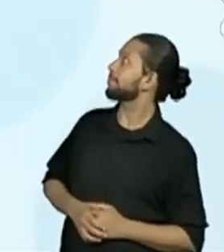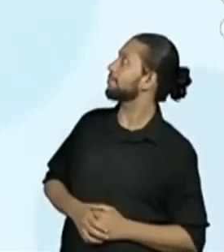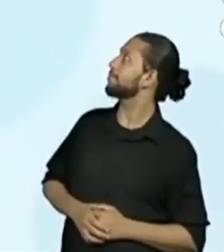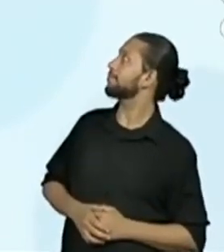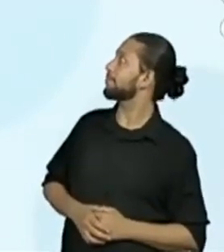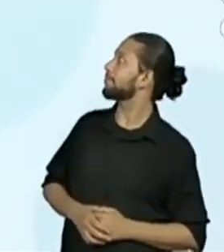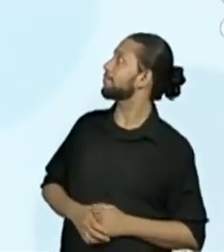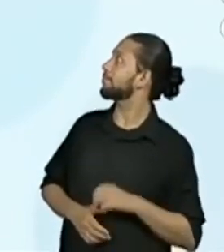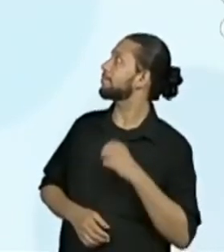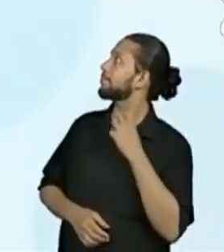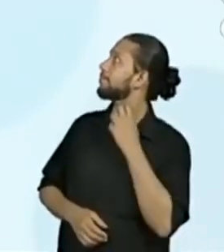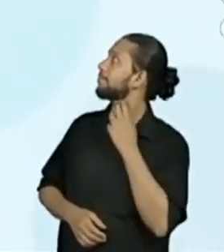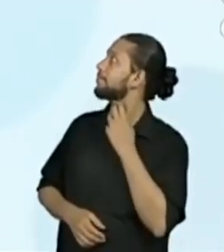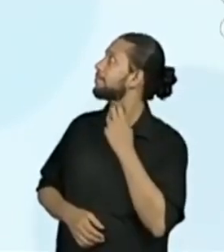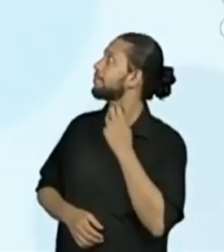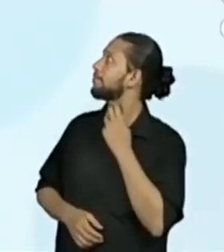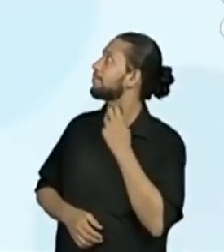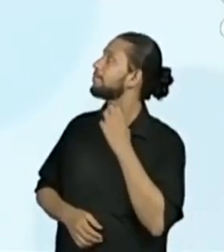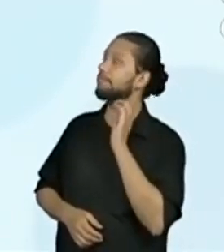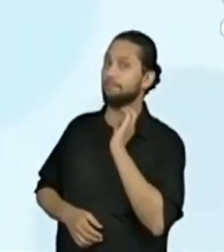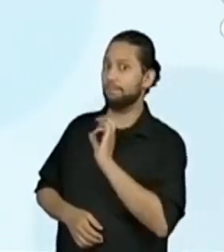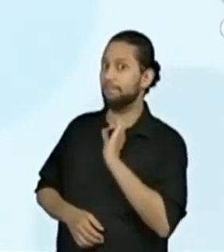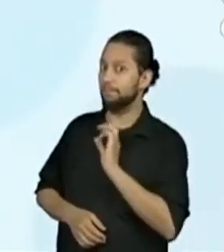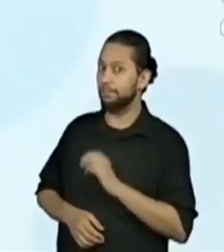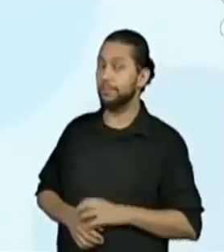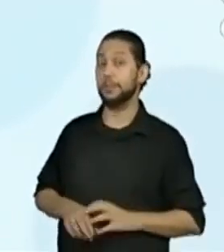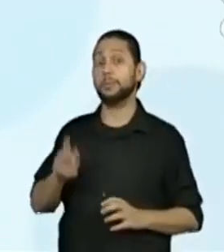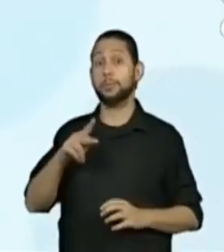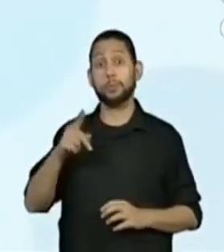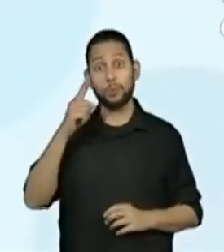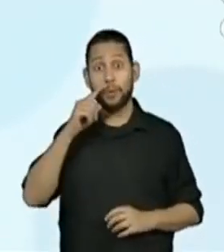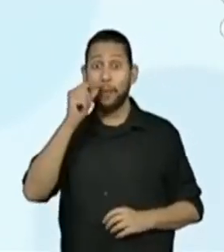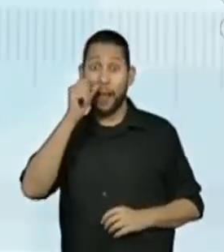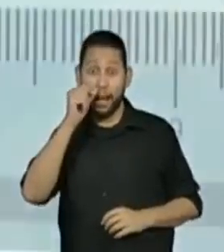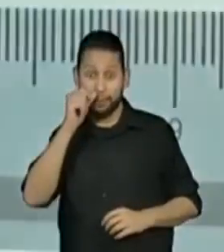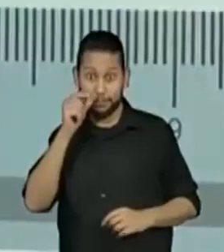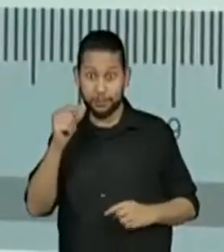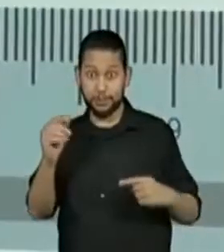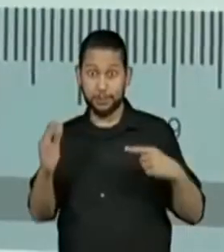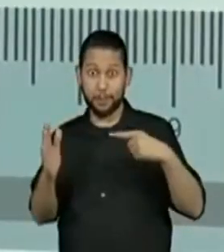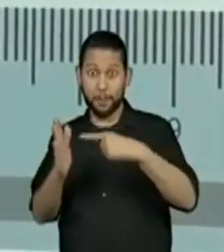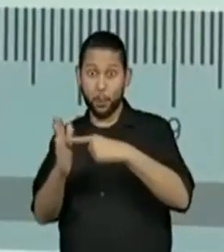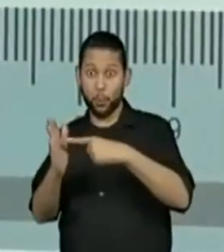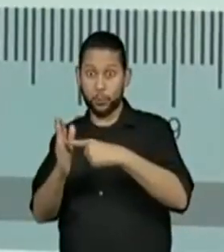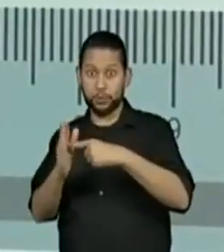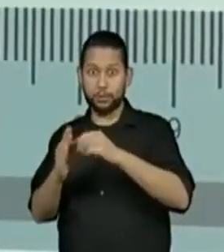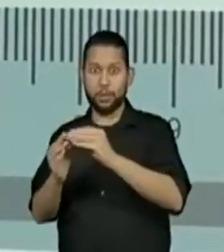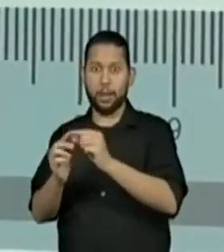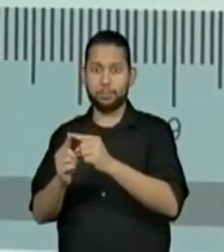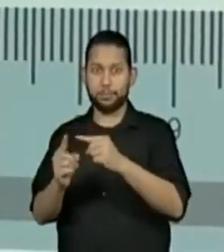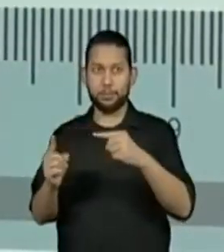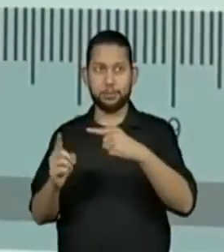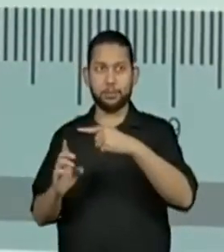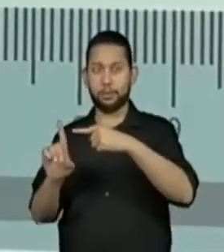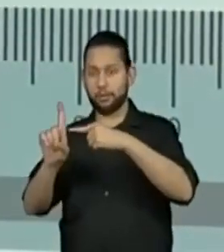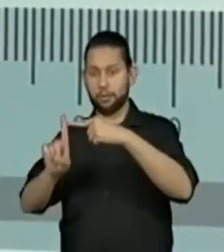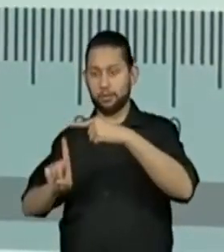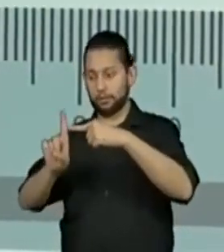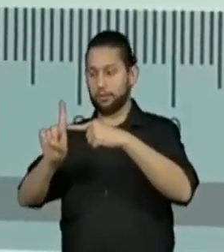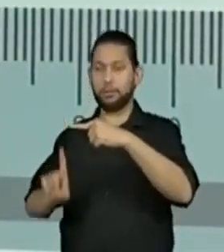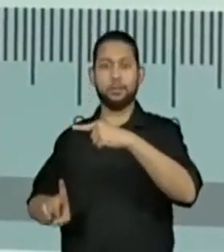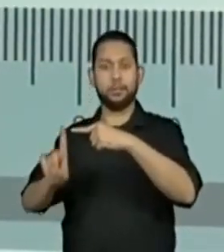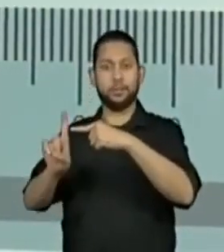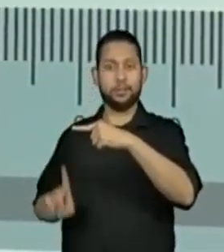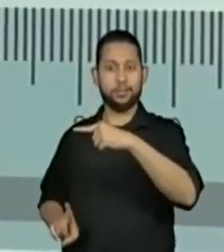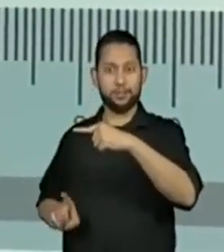Observem onde tem a marcação da medida. Ela está considerando a ponta do lápis. Olha, o desenho está bem claro. Temos a ponta do